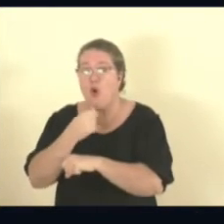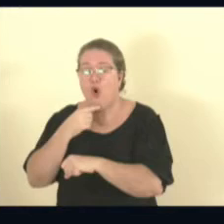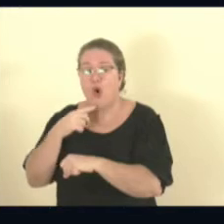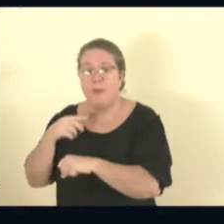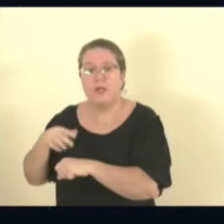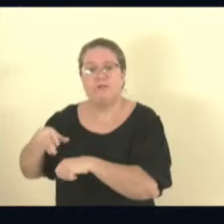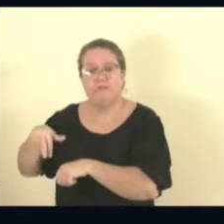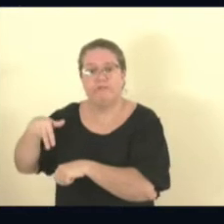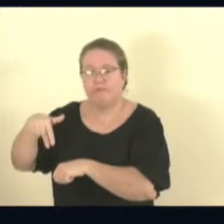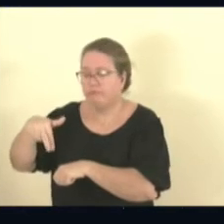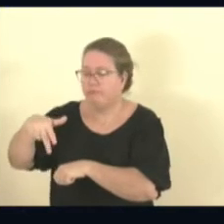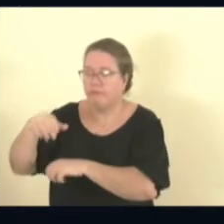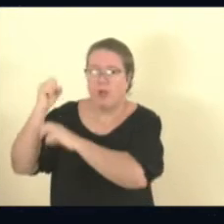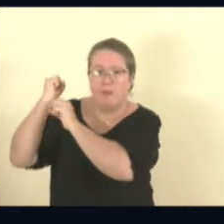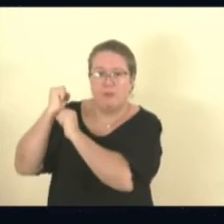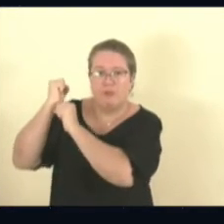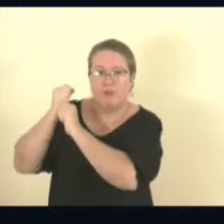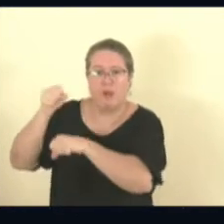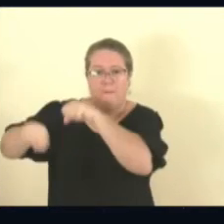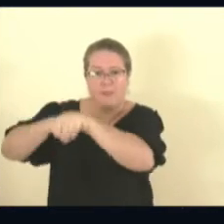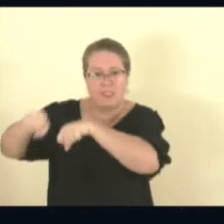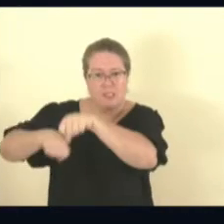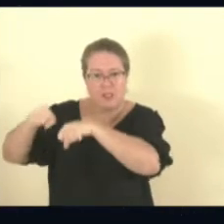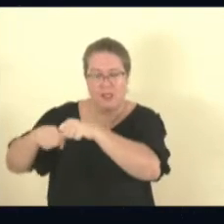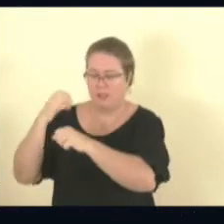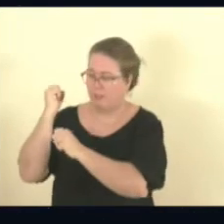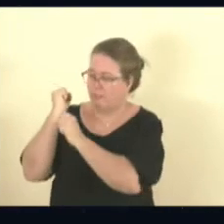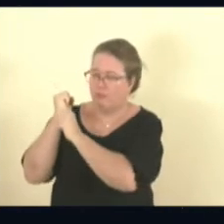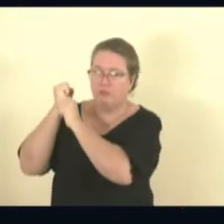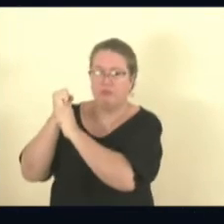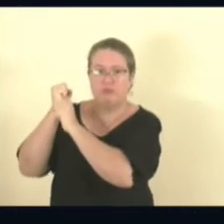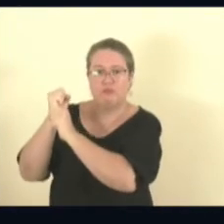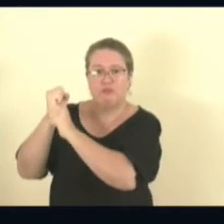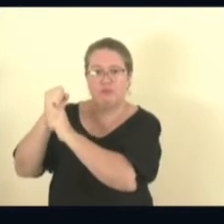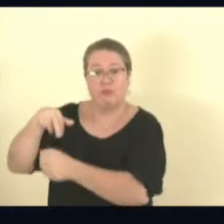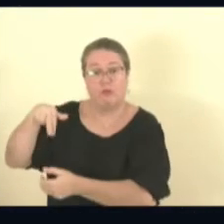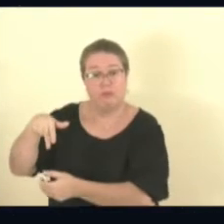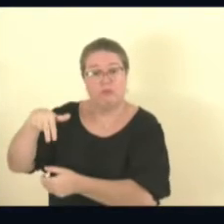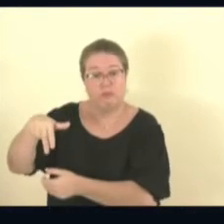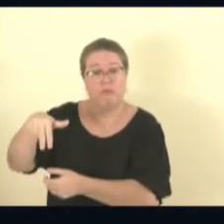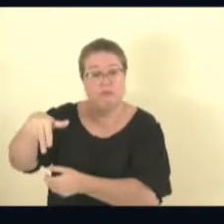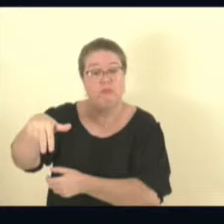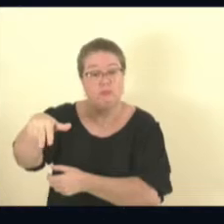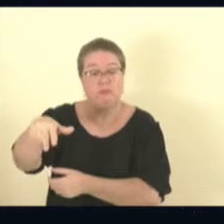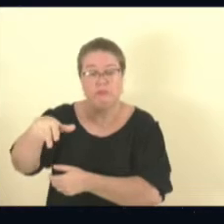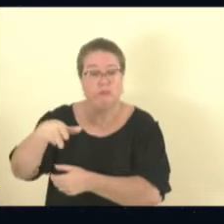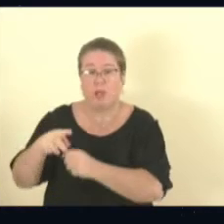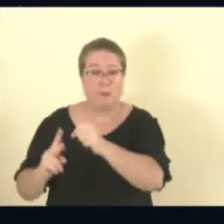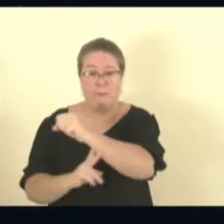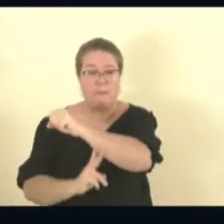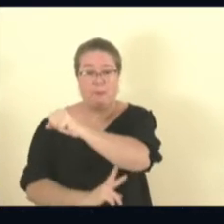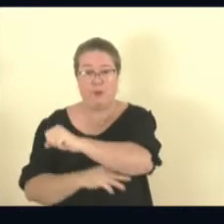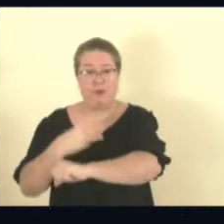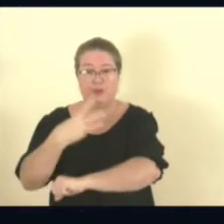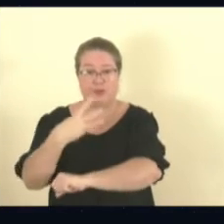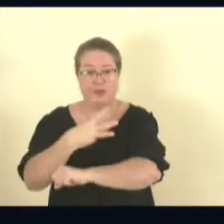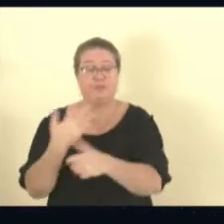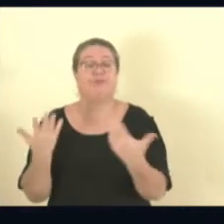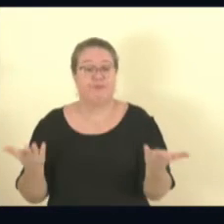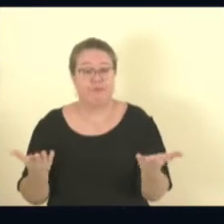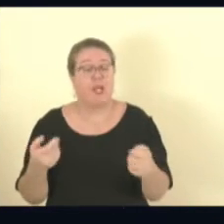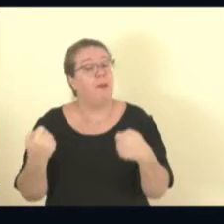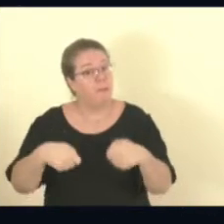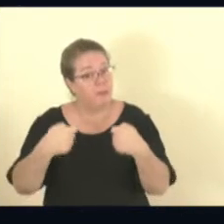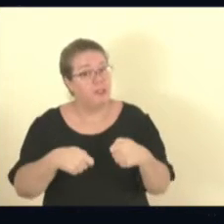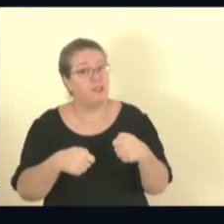bike, subindo a ponte, não era da ciclovia da vida, não, ele estava subindo na pista. Então, assim, a fiscalização já